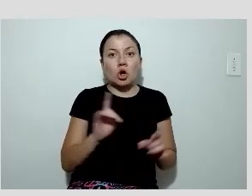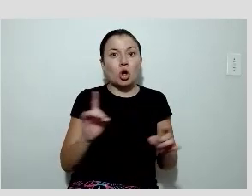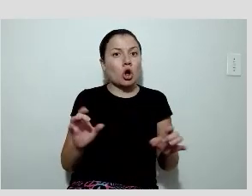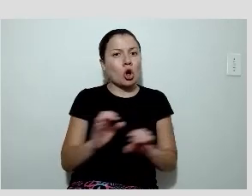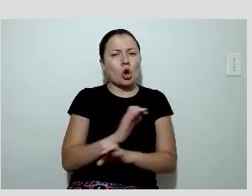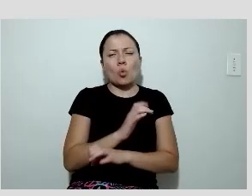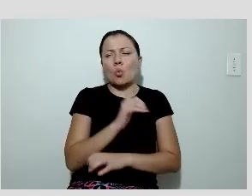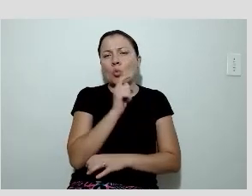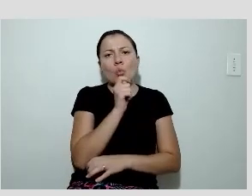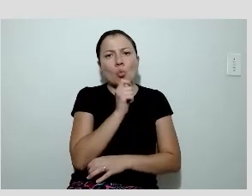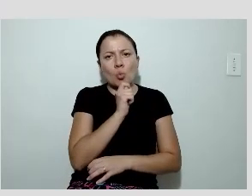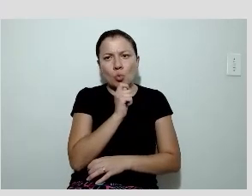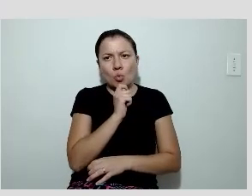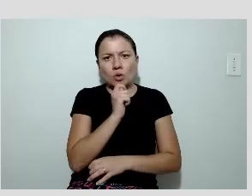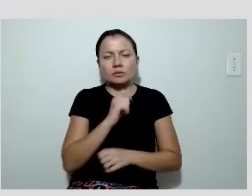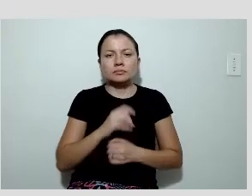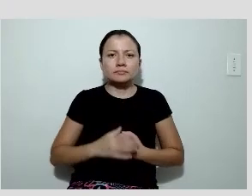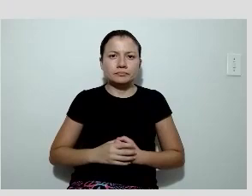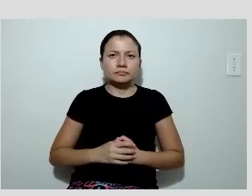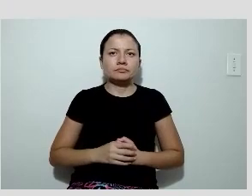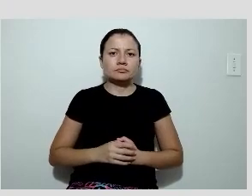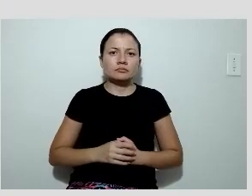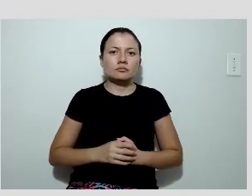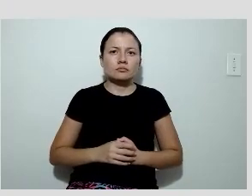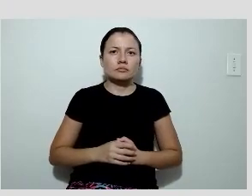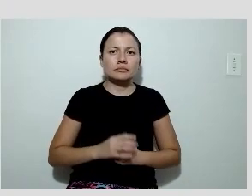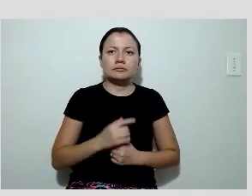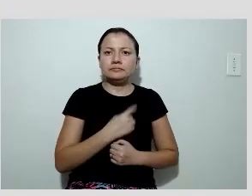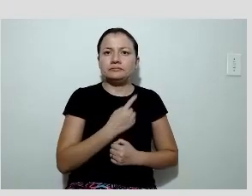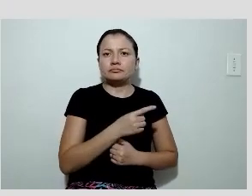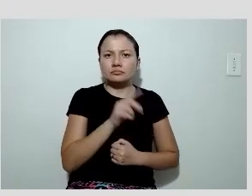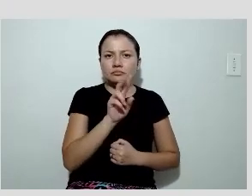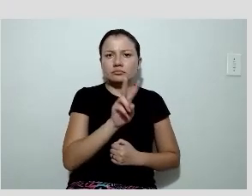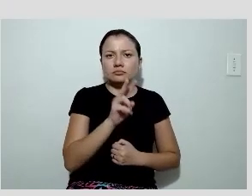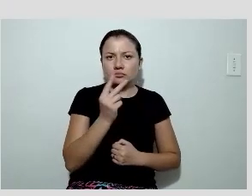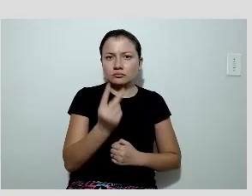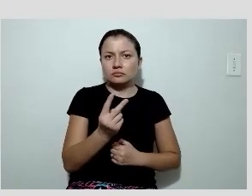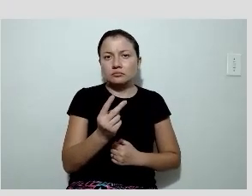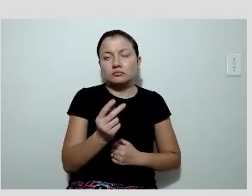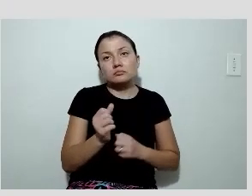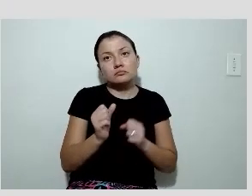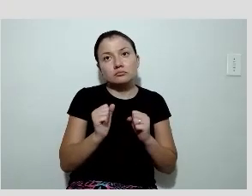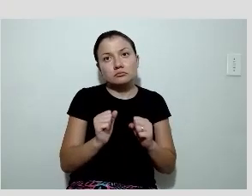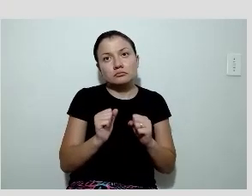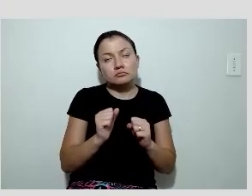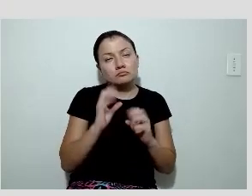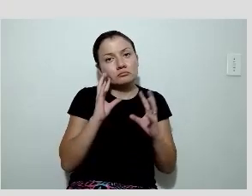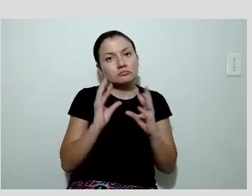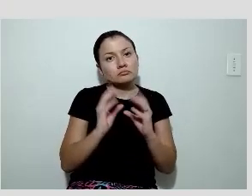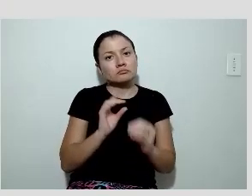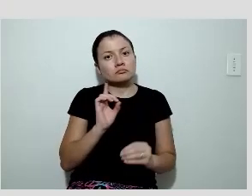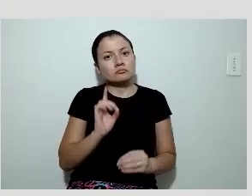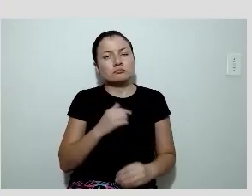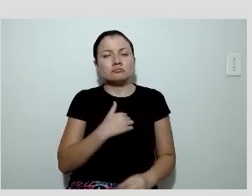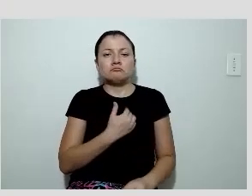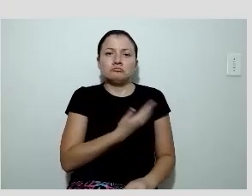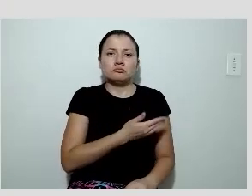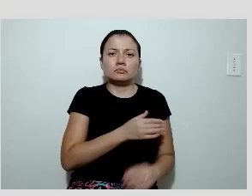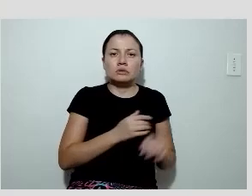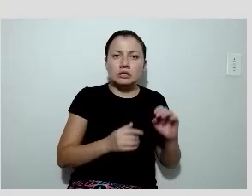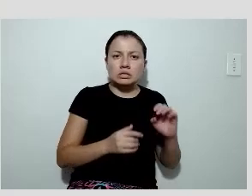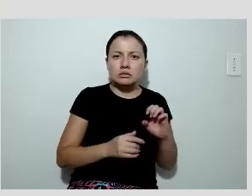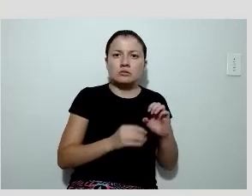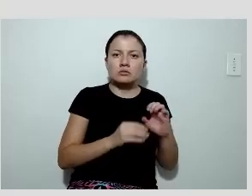transição súplica da voltagem do QRS em V1 e V2, podendo sugerir ato direito, o ato esquerdo talvez aumentado pelo